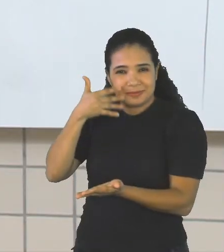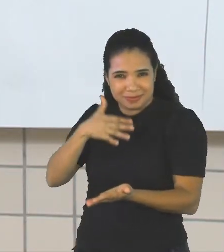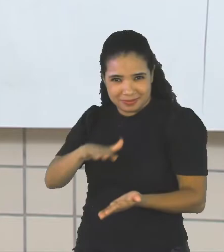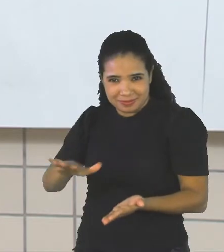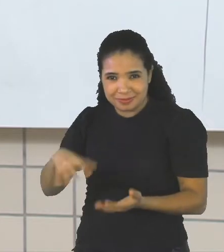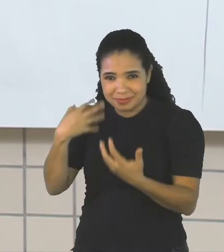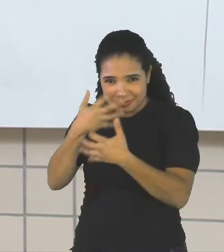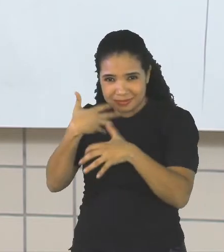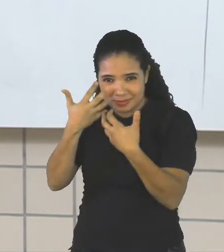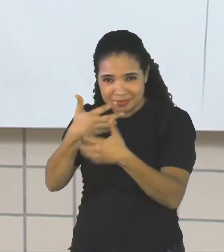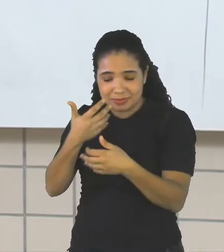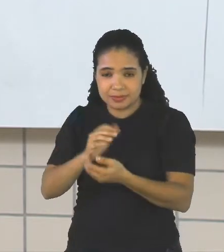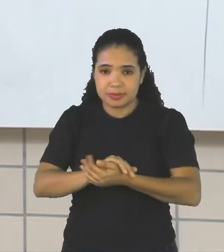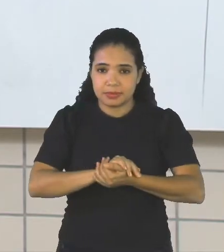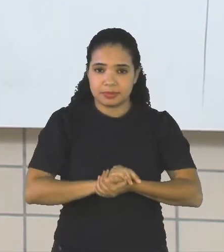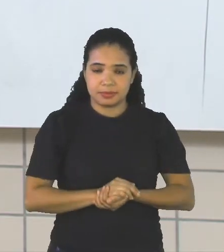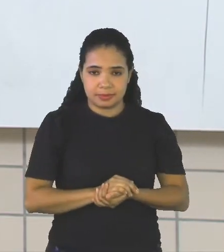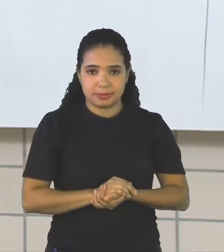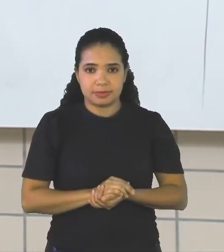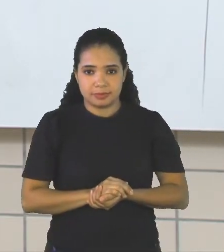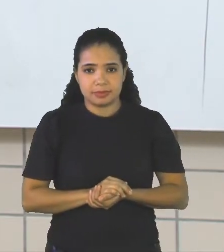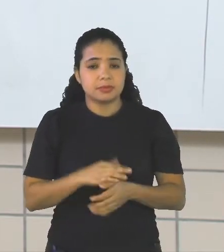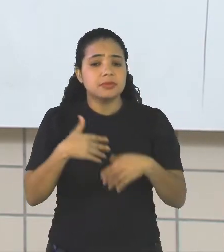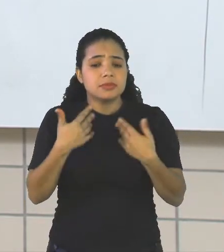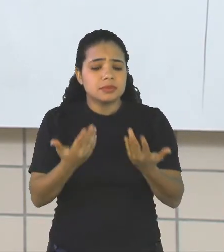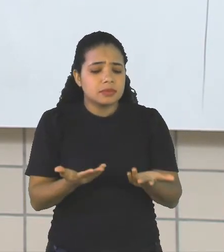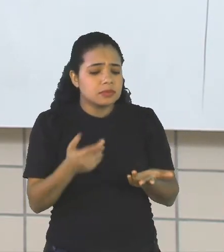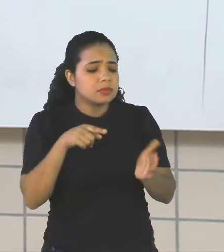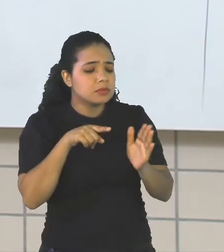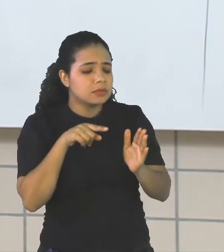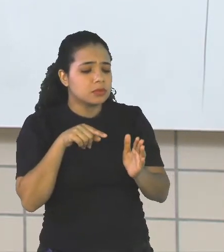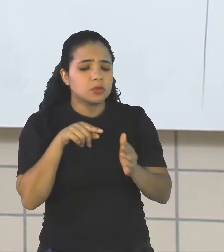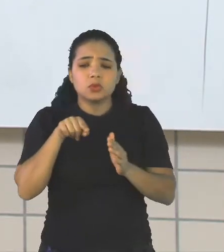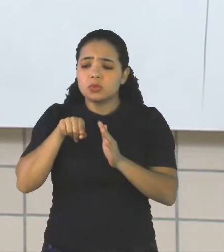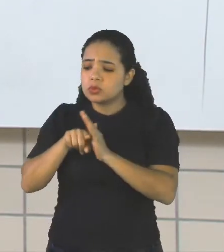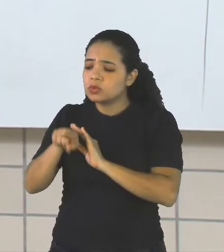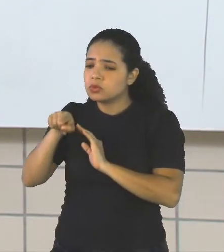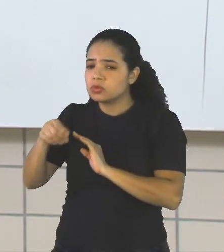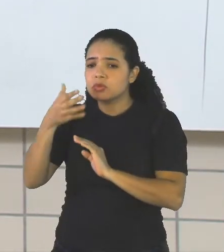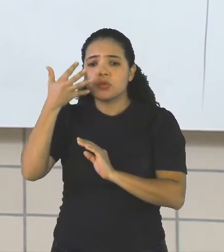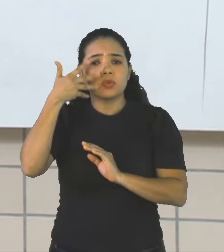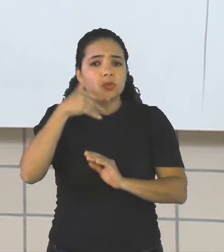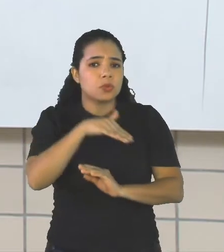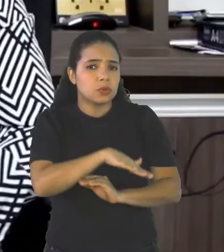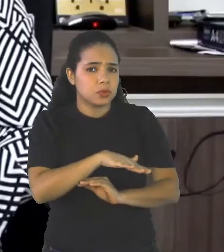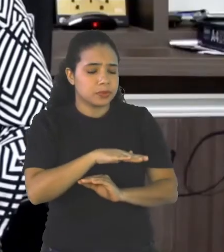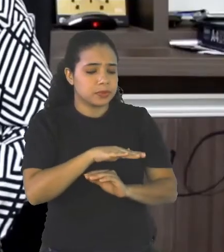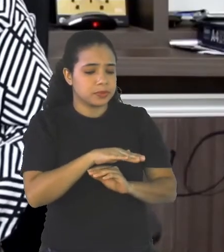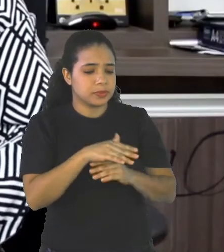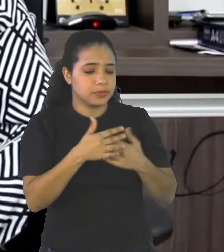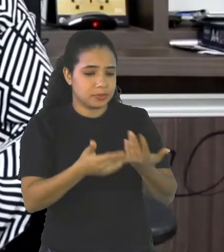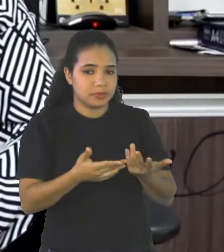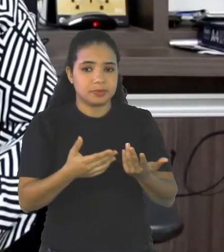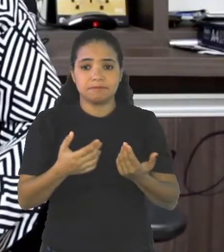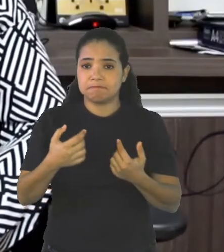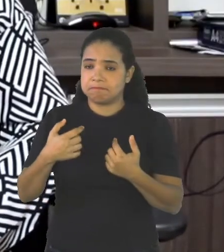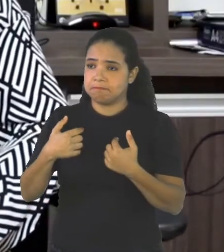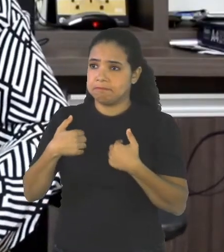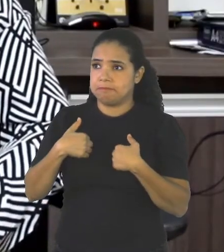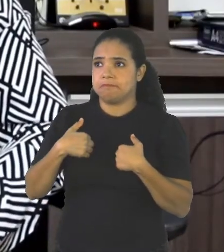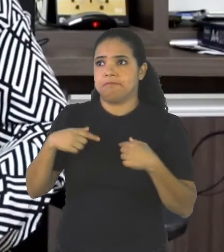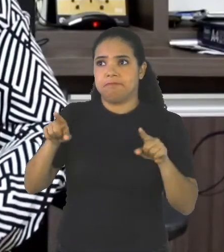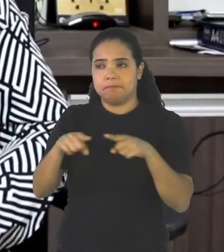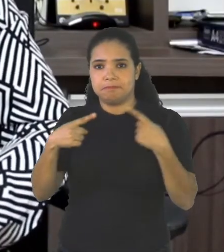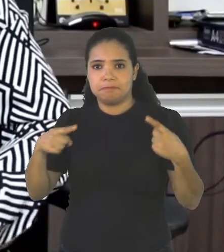Younger Which Michael Song Did You Prefer Bend Or Heal The World Both Songs Are